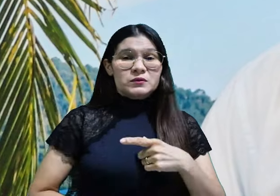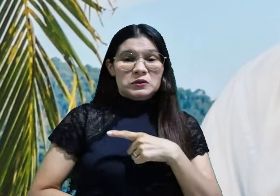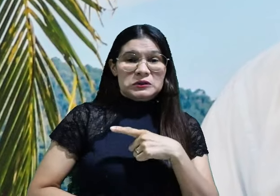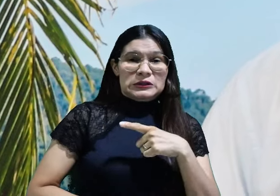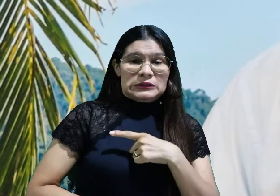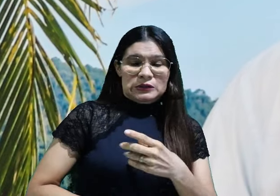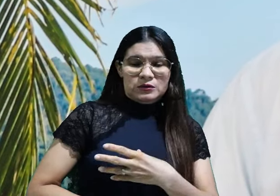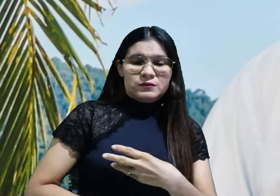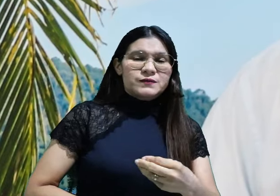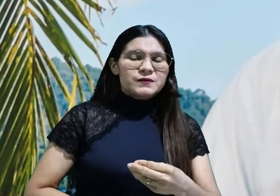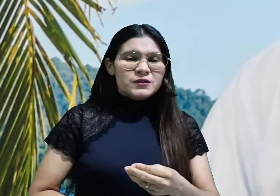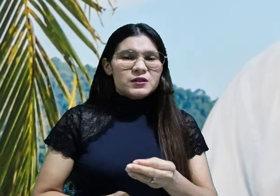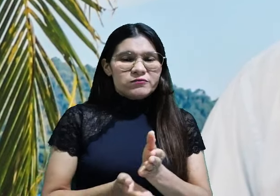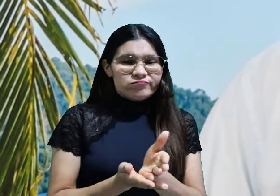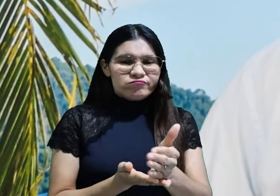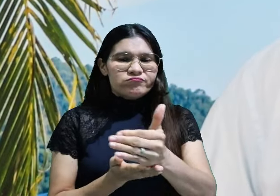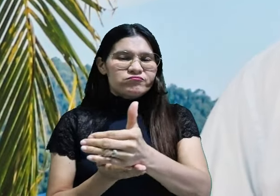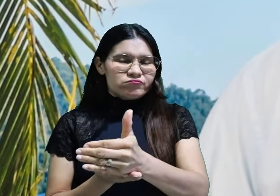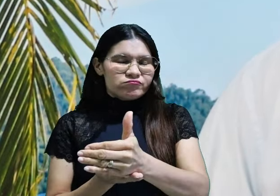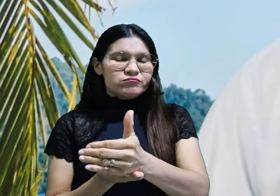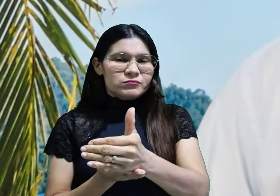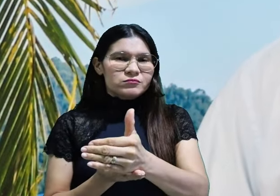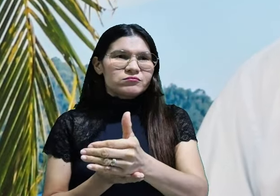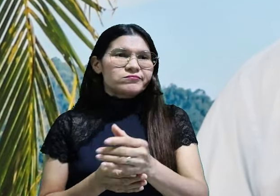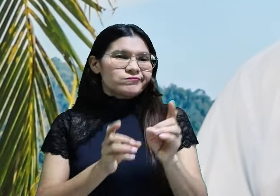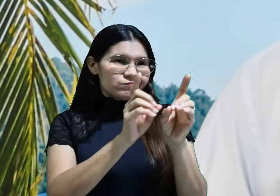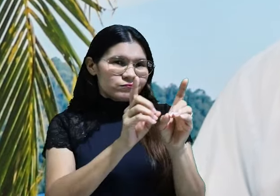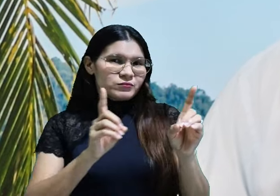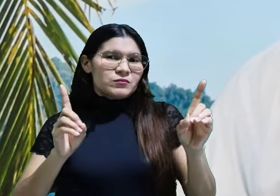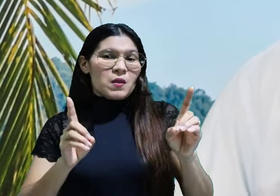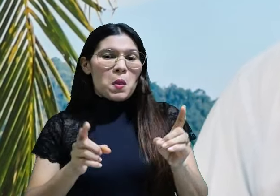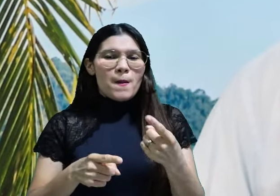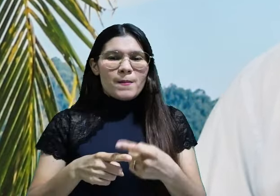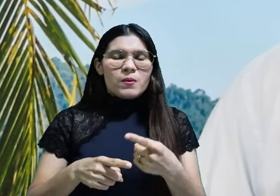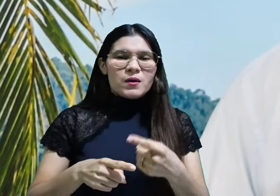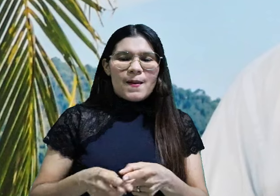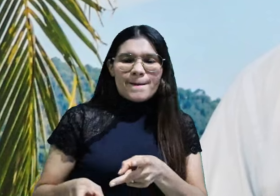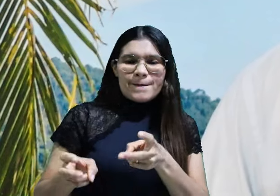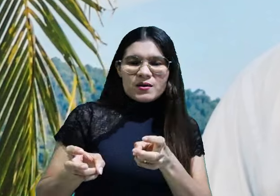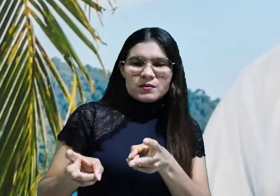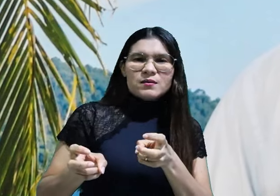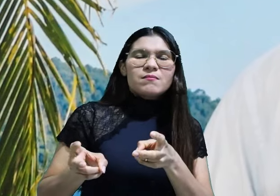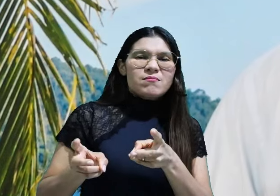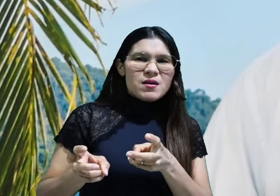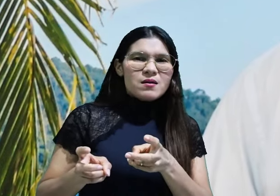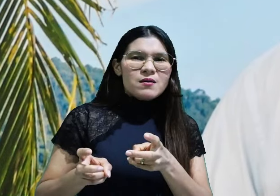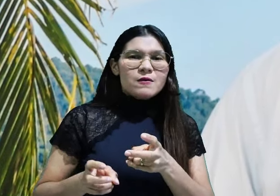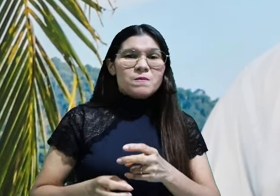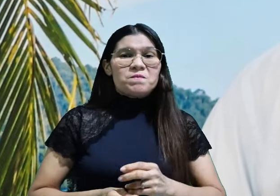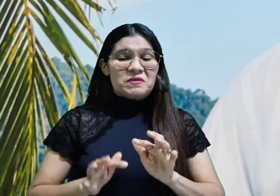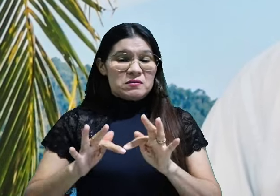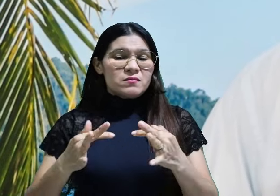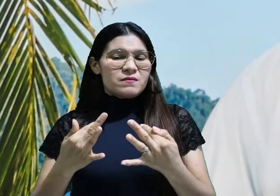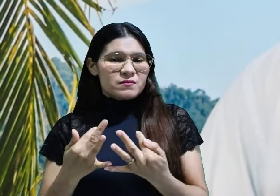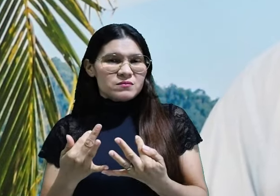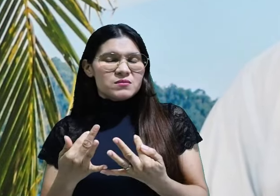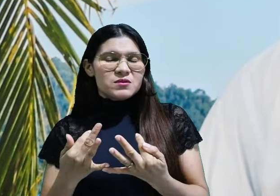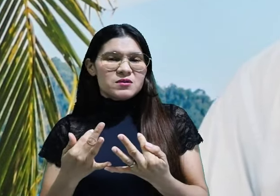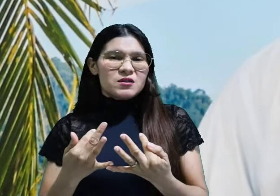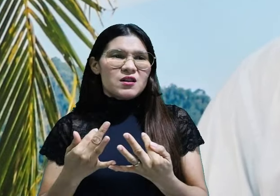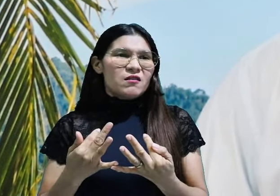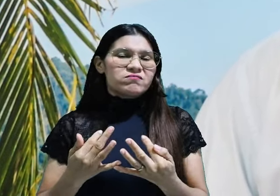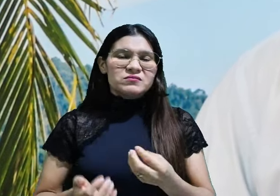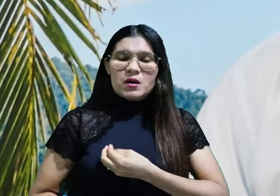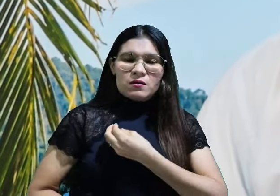afastando dos caminhos do Senhor porque perceberam essa discrepância na vida de seus pais.